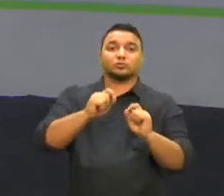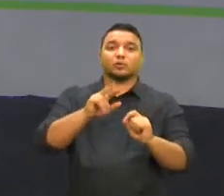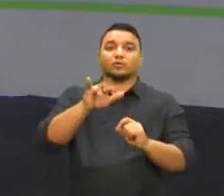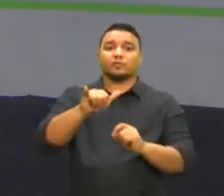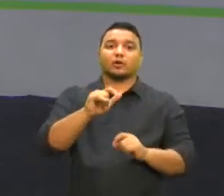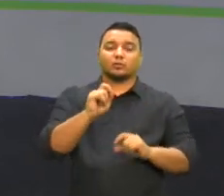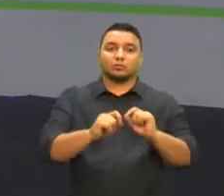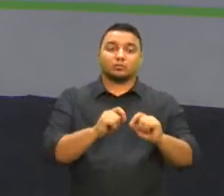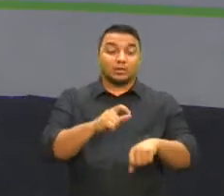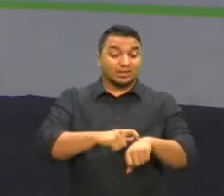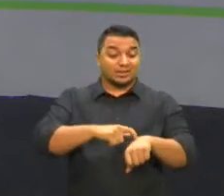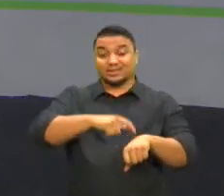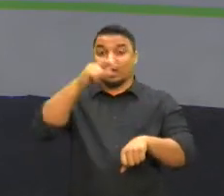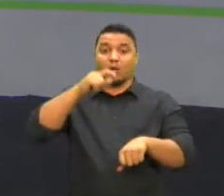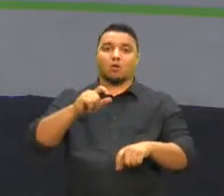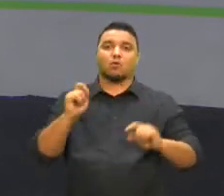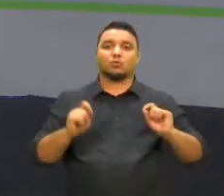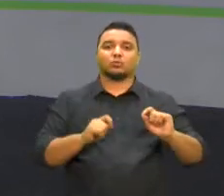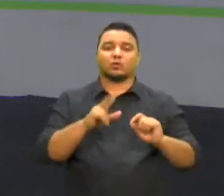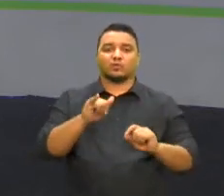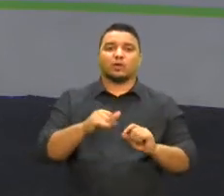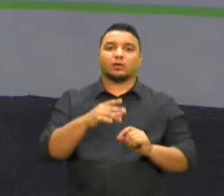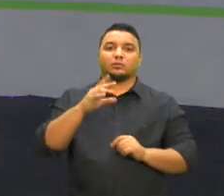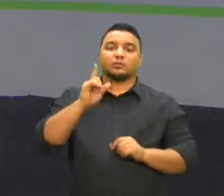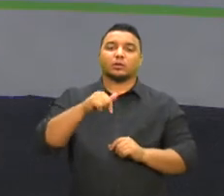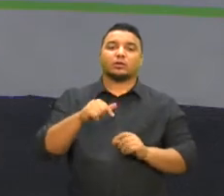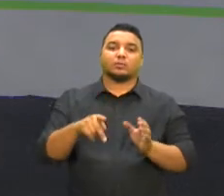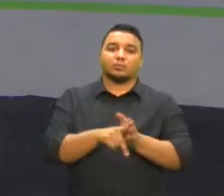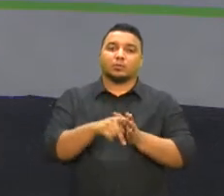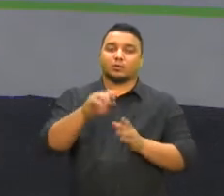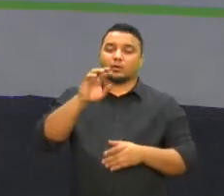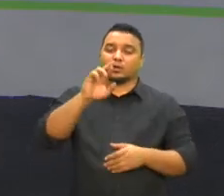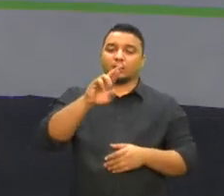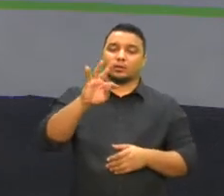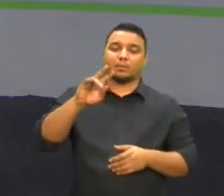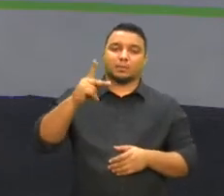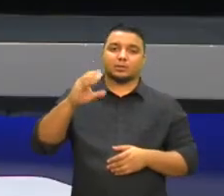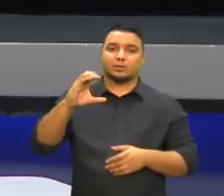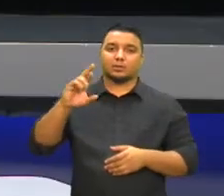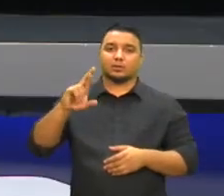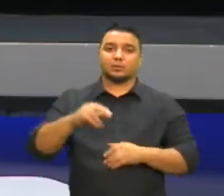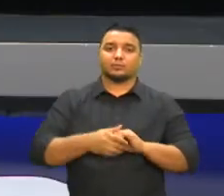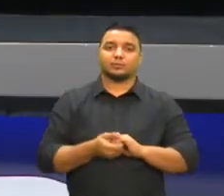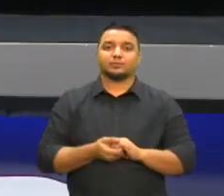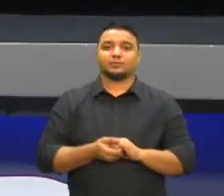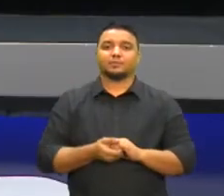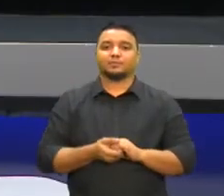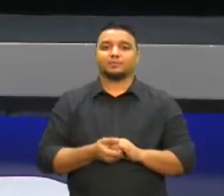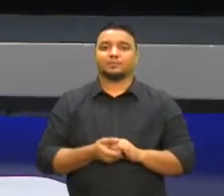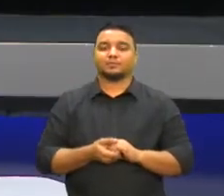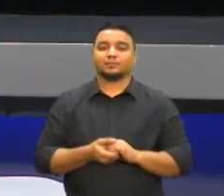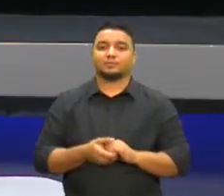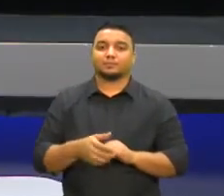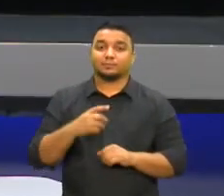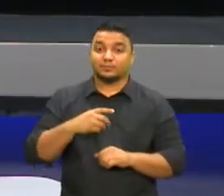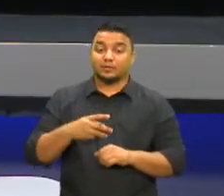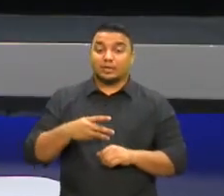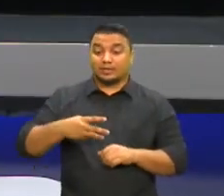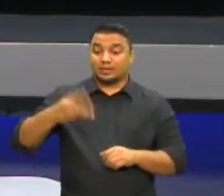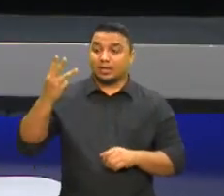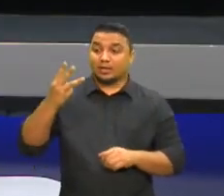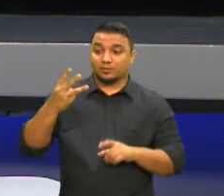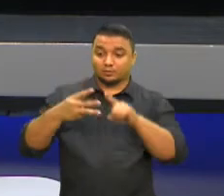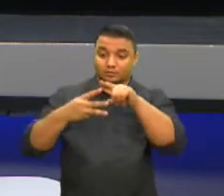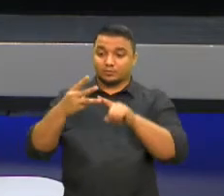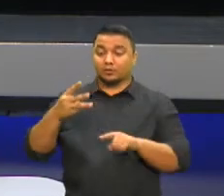imediatamente a coleta do exame RT-PCR. As três primeiras etapas da